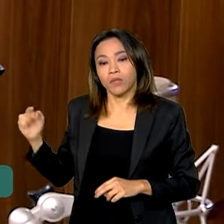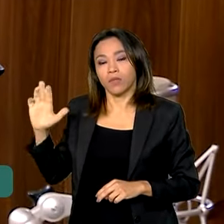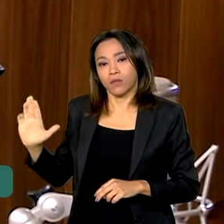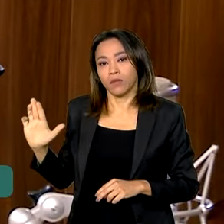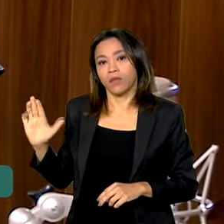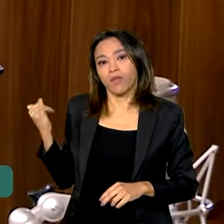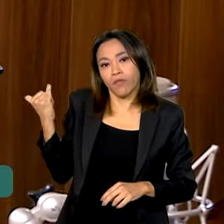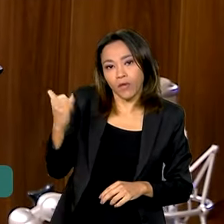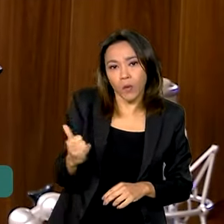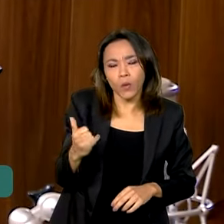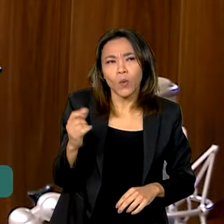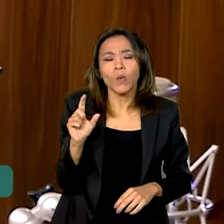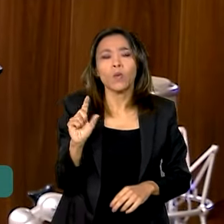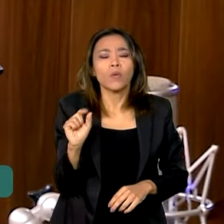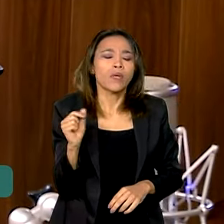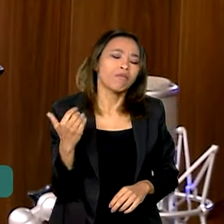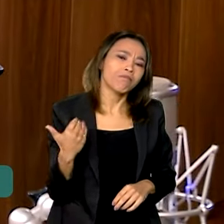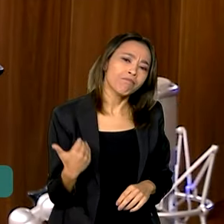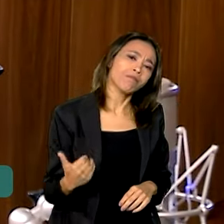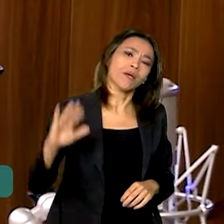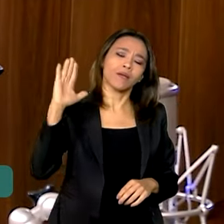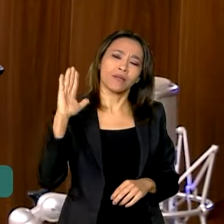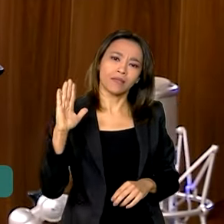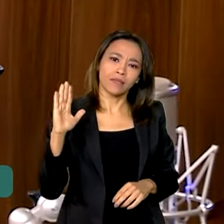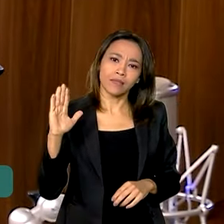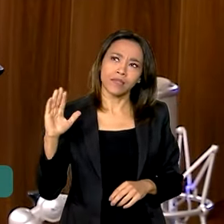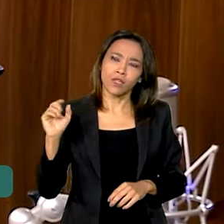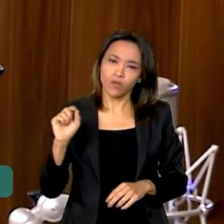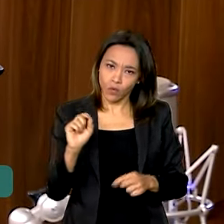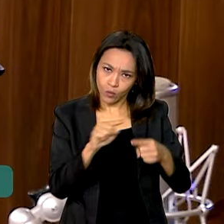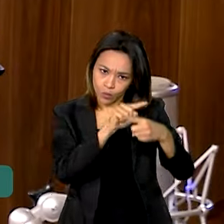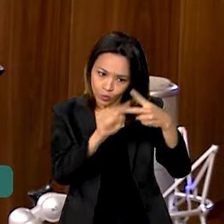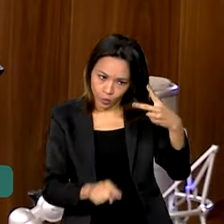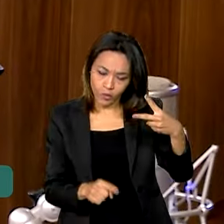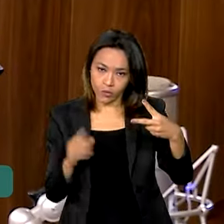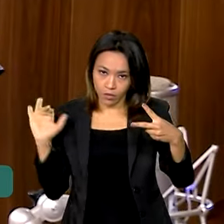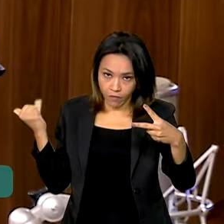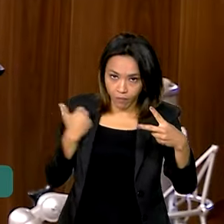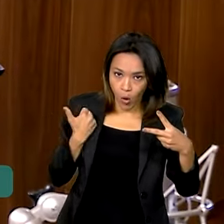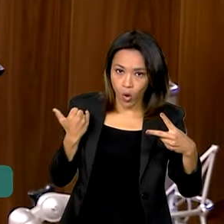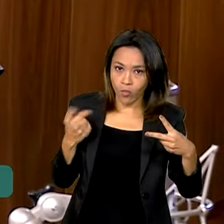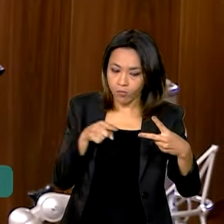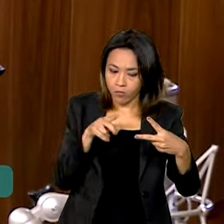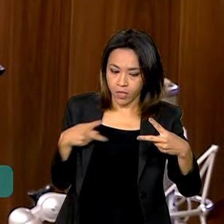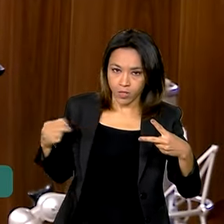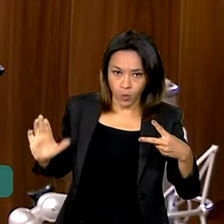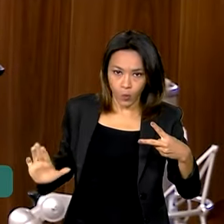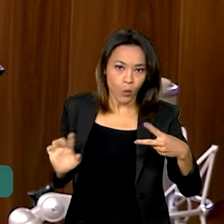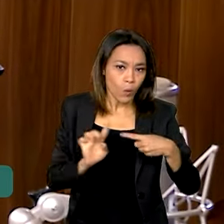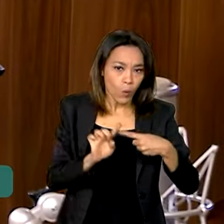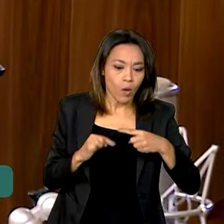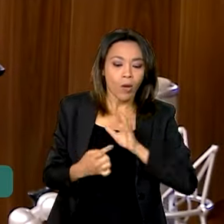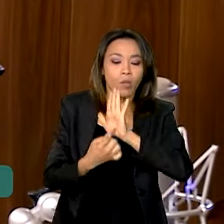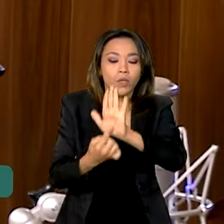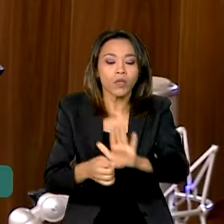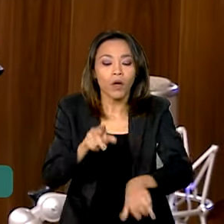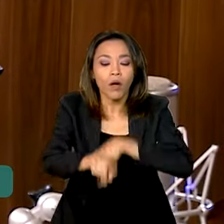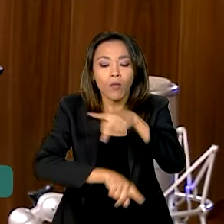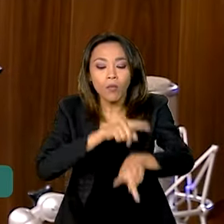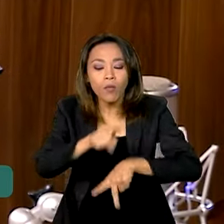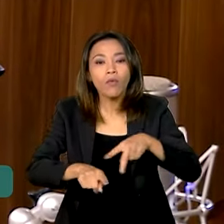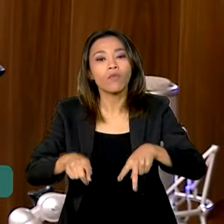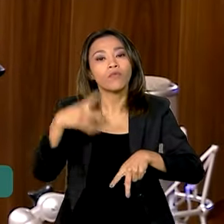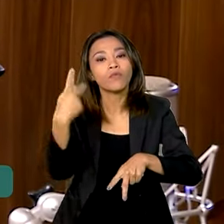Carinho, que mais do que, acho que o o presidente, foi duas sinalizações que o presidente deu. Primeiro, mostrar ao povo do Rio Grande do Sul que estão todos